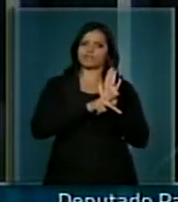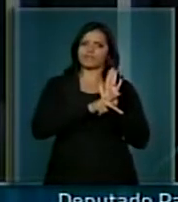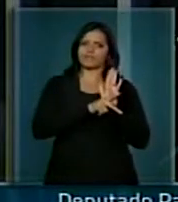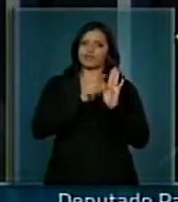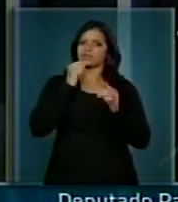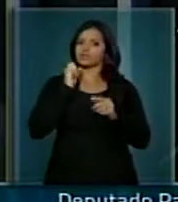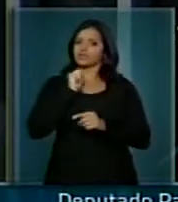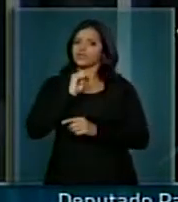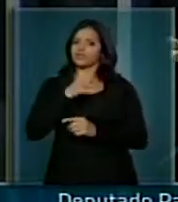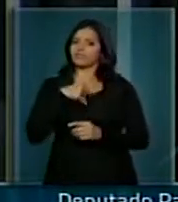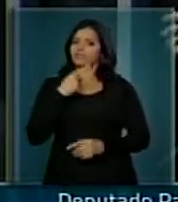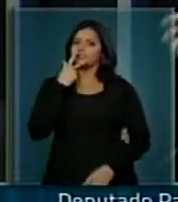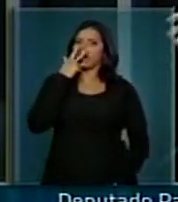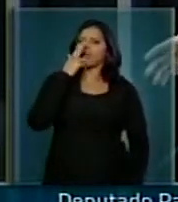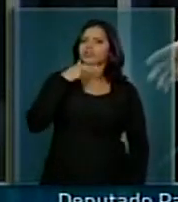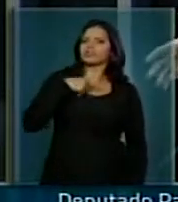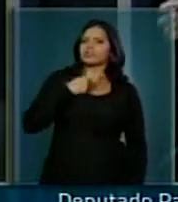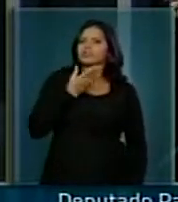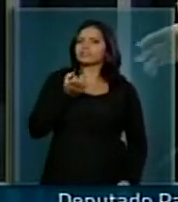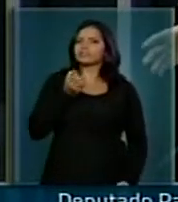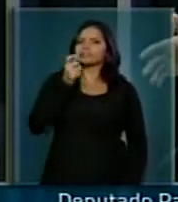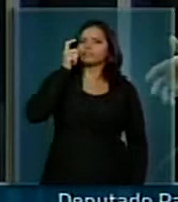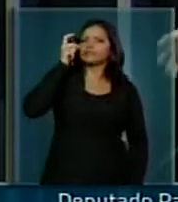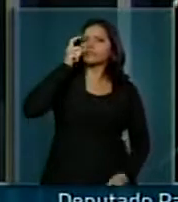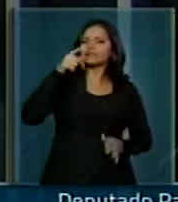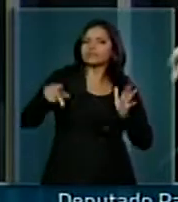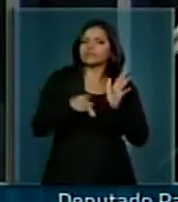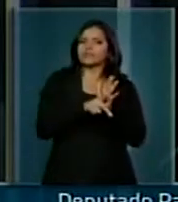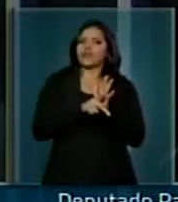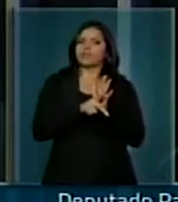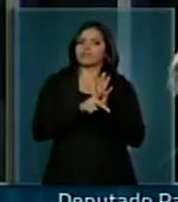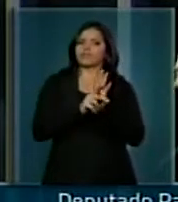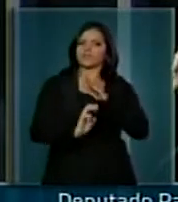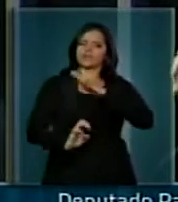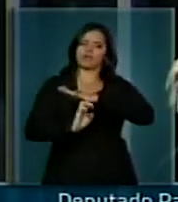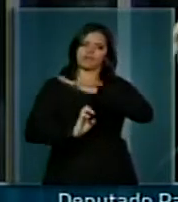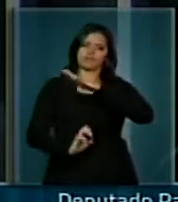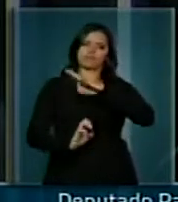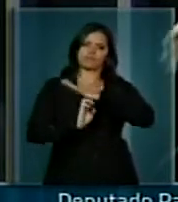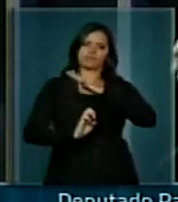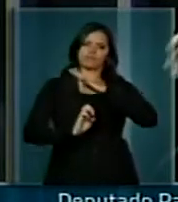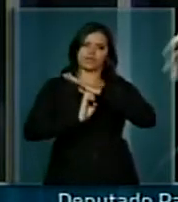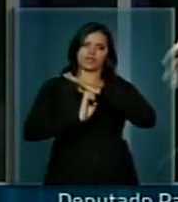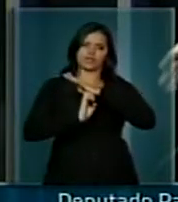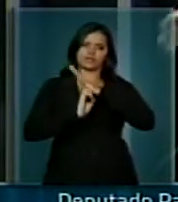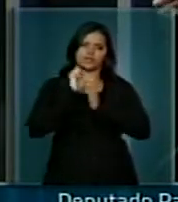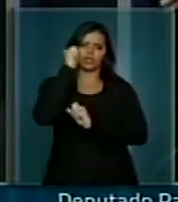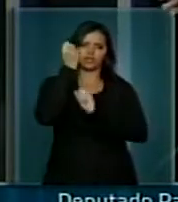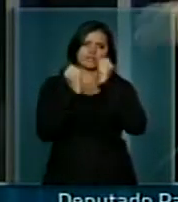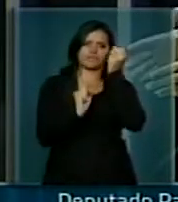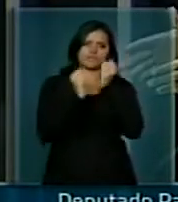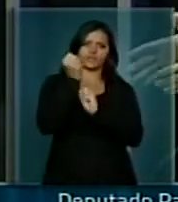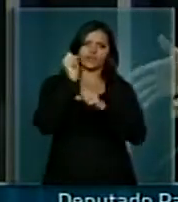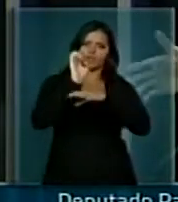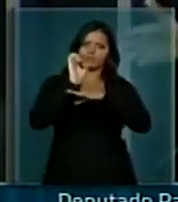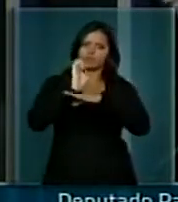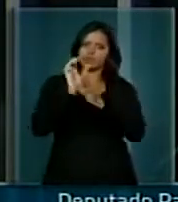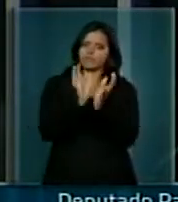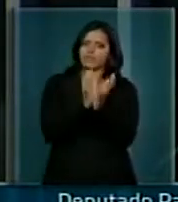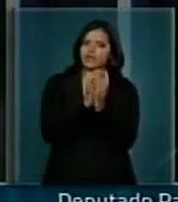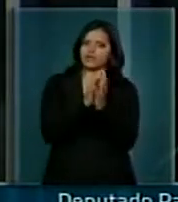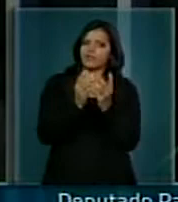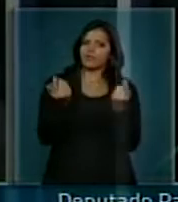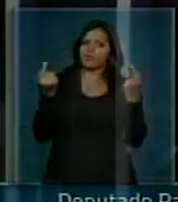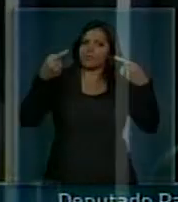casuística e exclusivamente voltada para o interesse específico de uma montadora e de um Estado, a